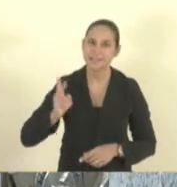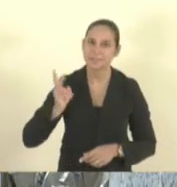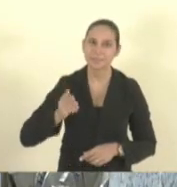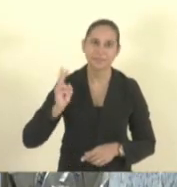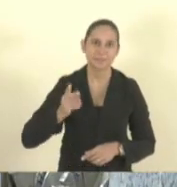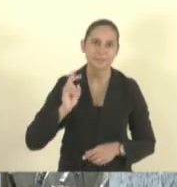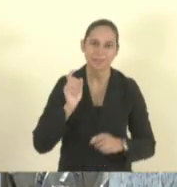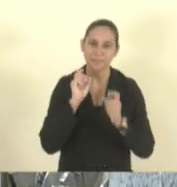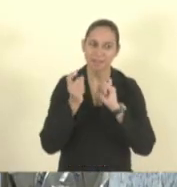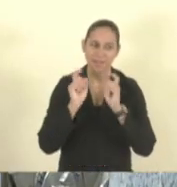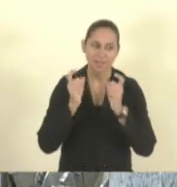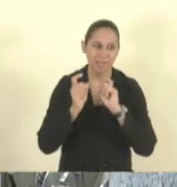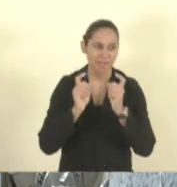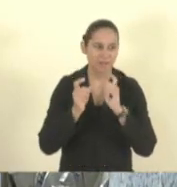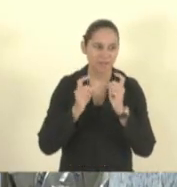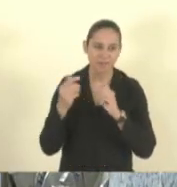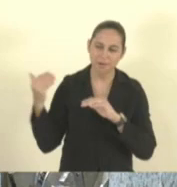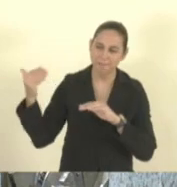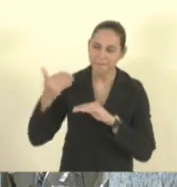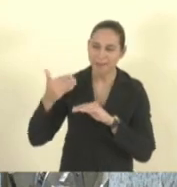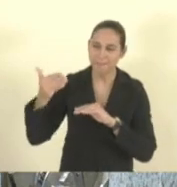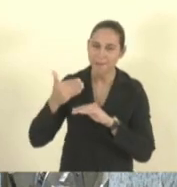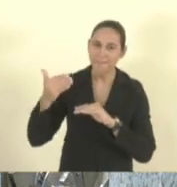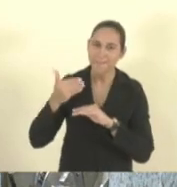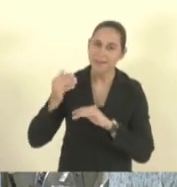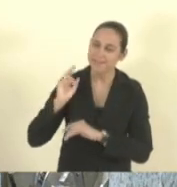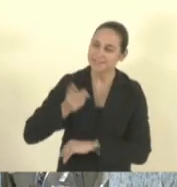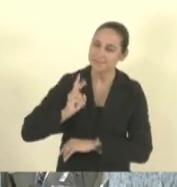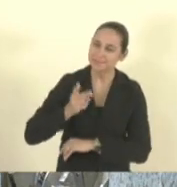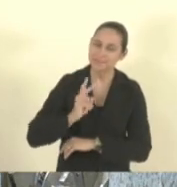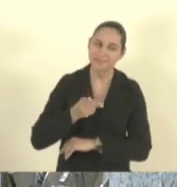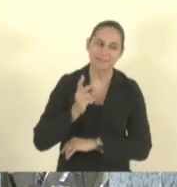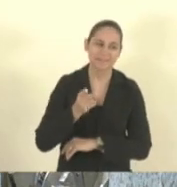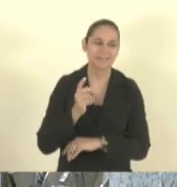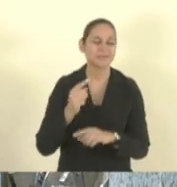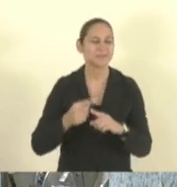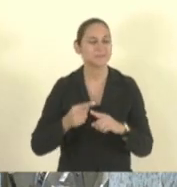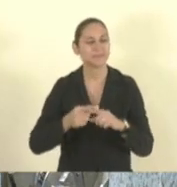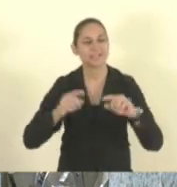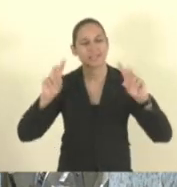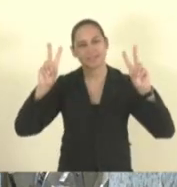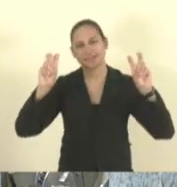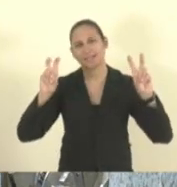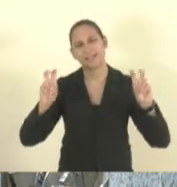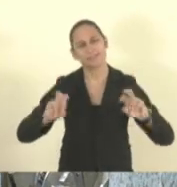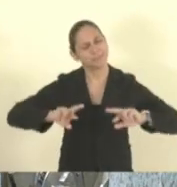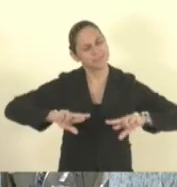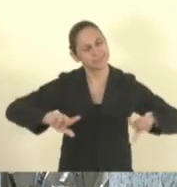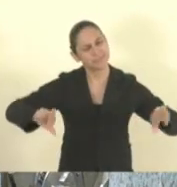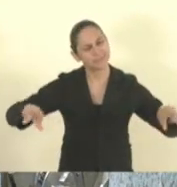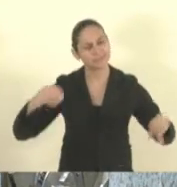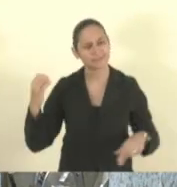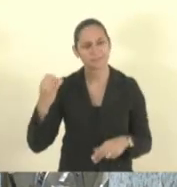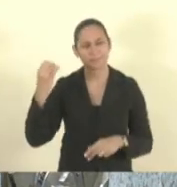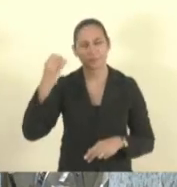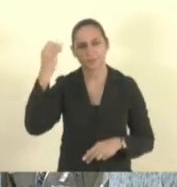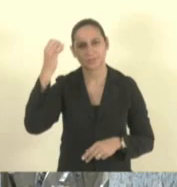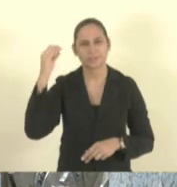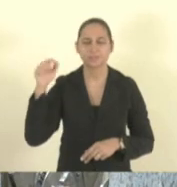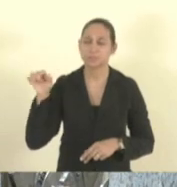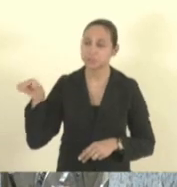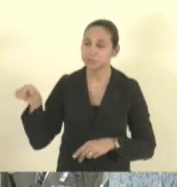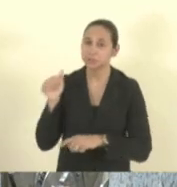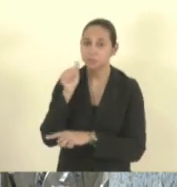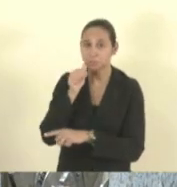reuniões porque o tema o tema a gente trata aqui de diversos temas importantes e a